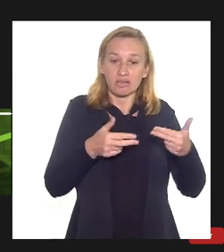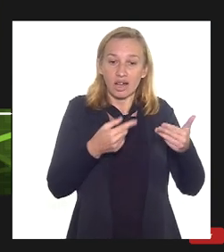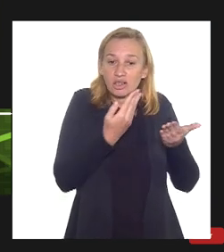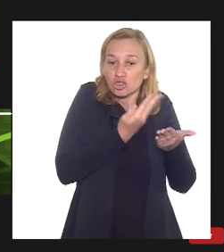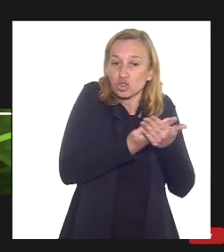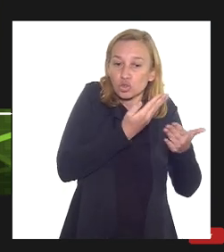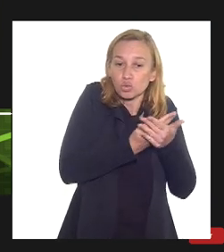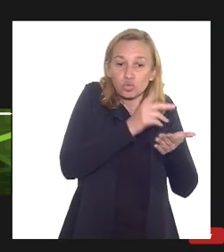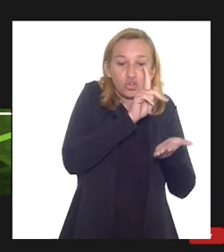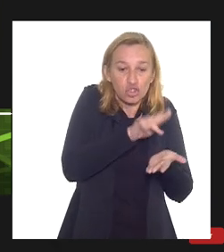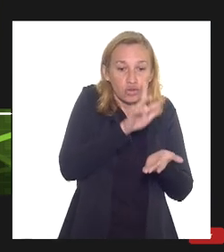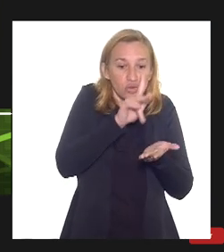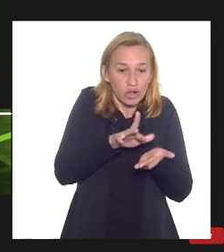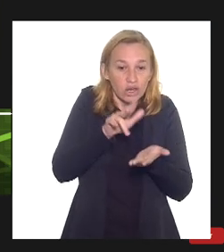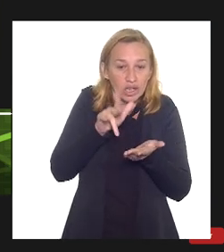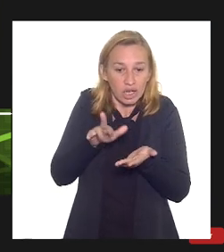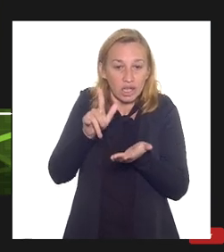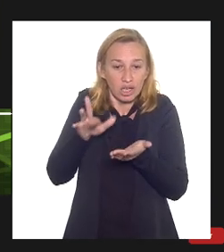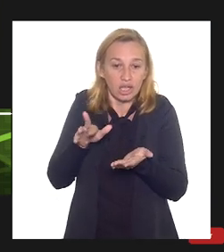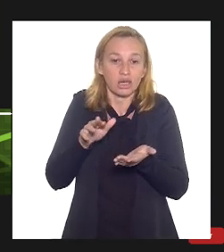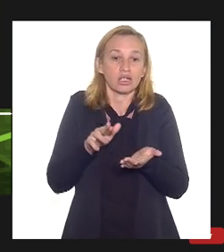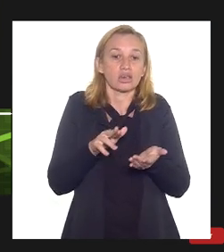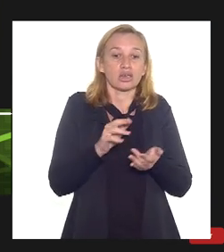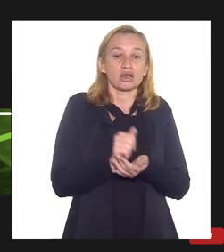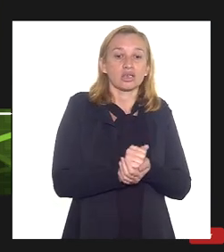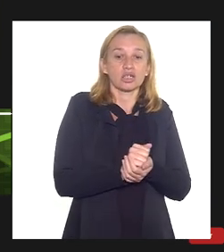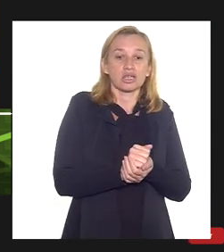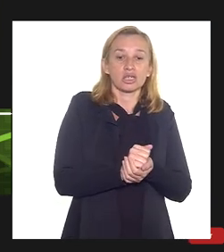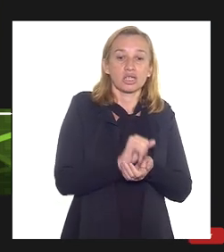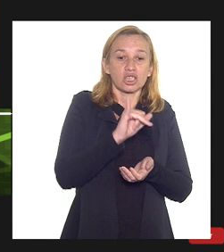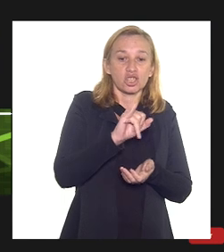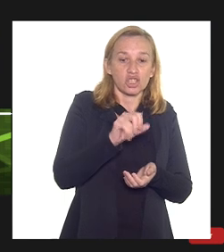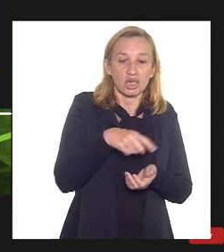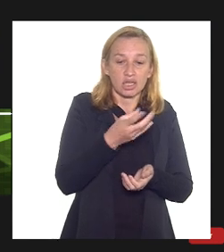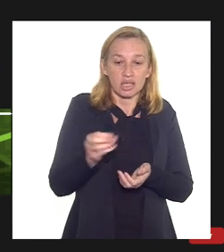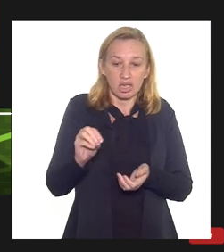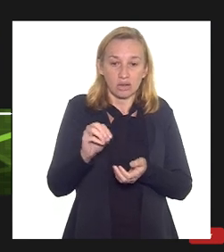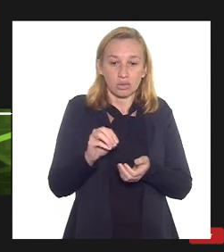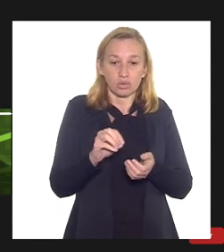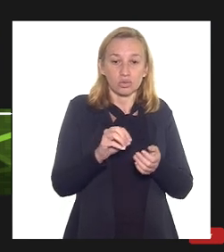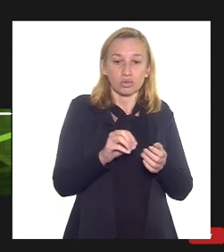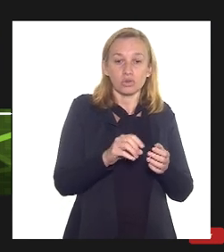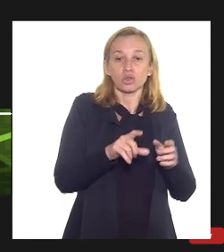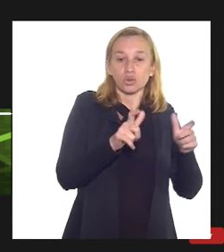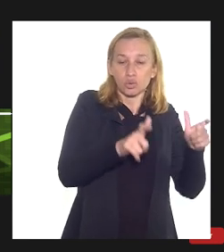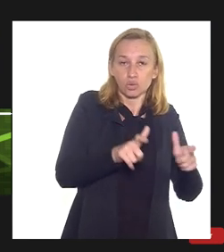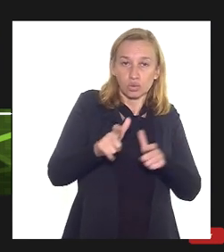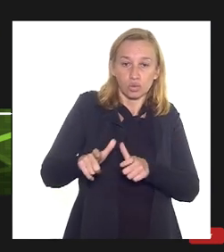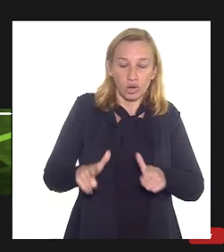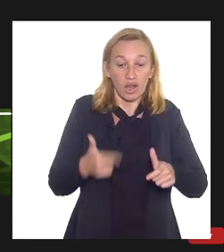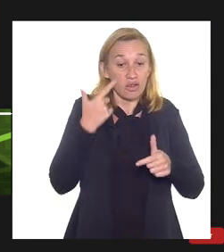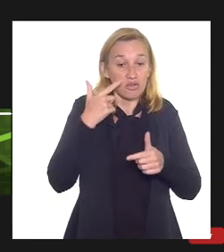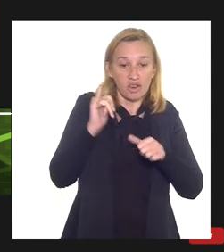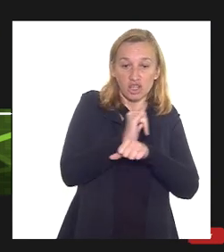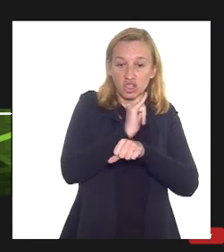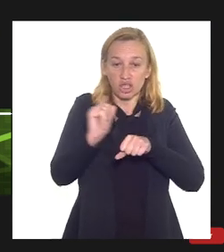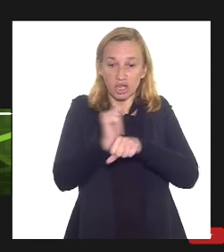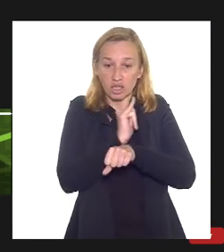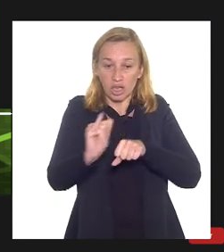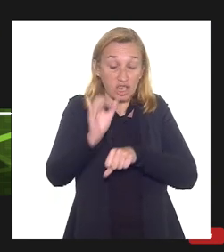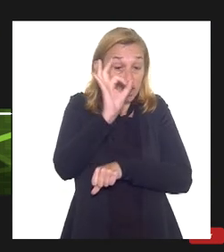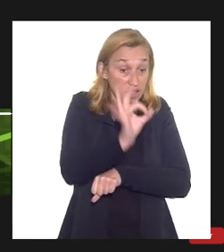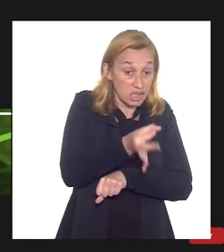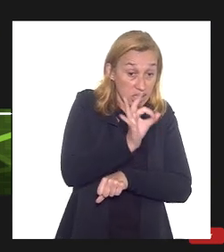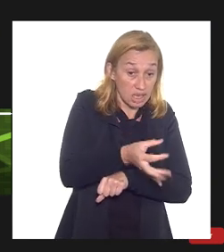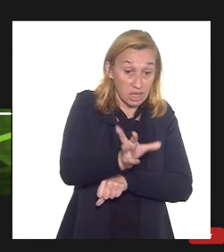injetando todo o gás injetando uma parte do gás e aí a define qual é a estratégia a ser feita